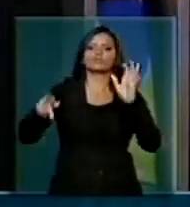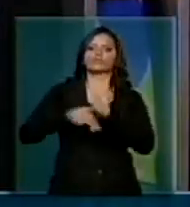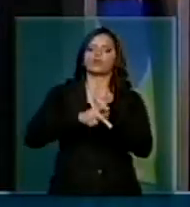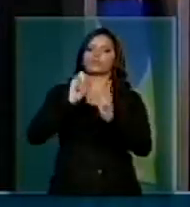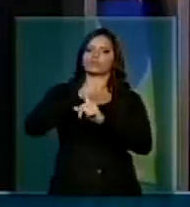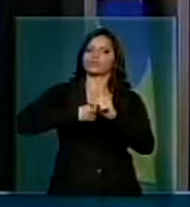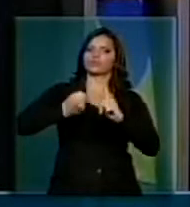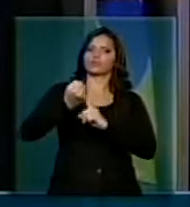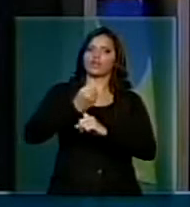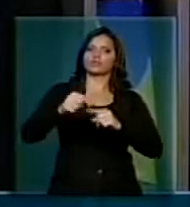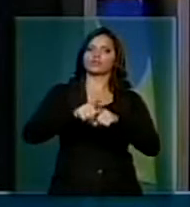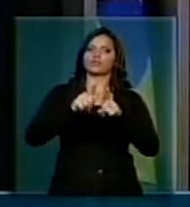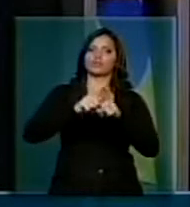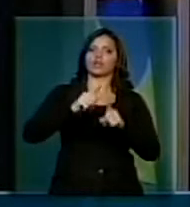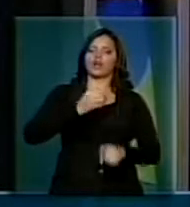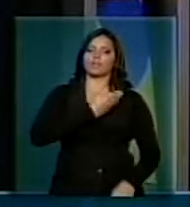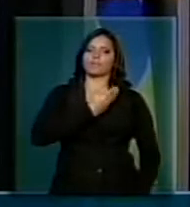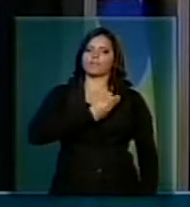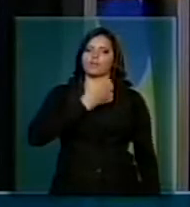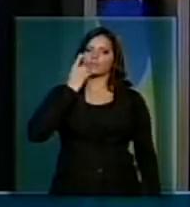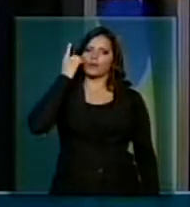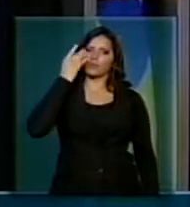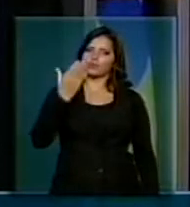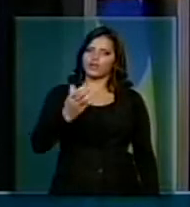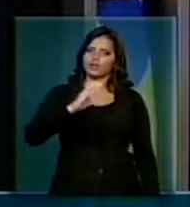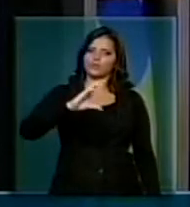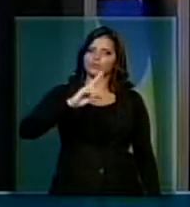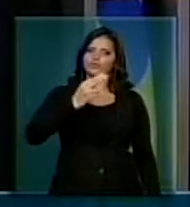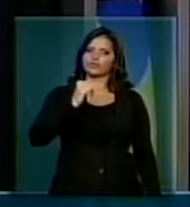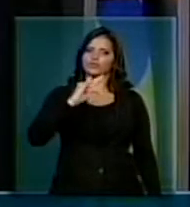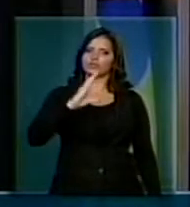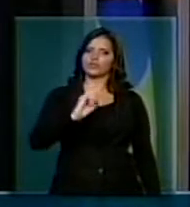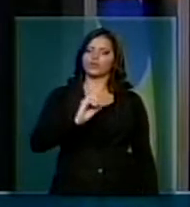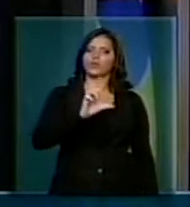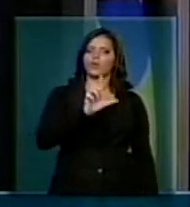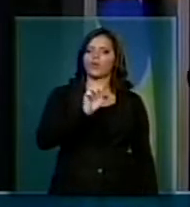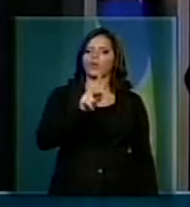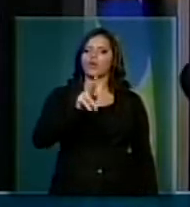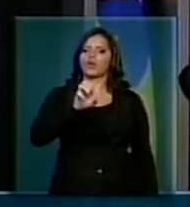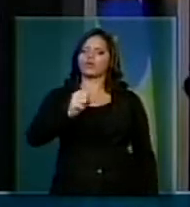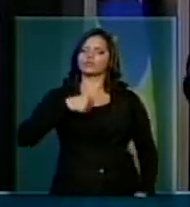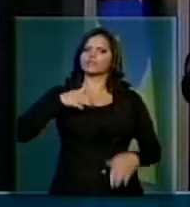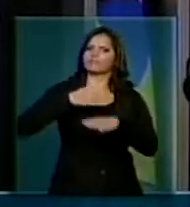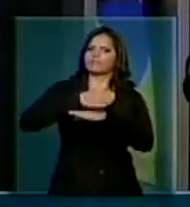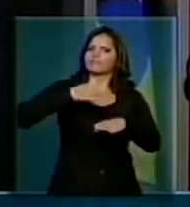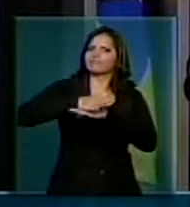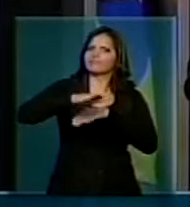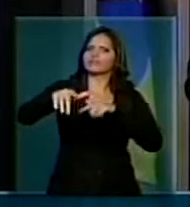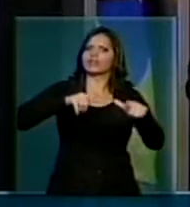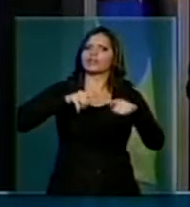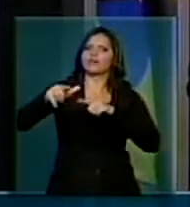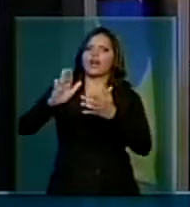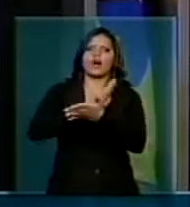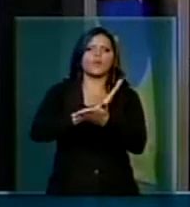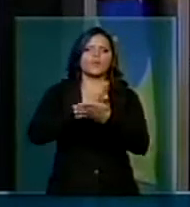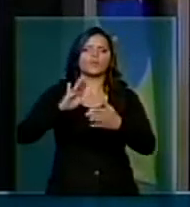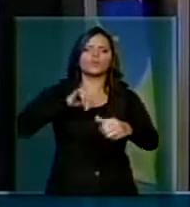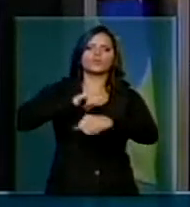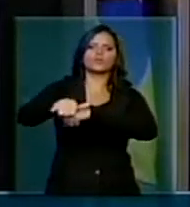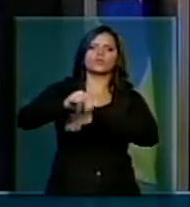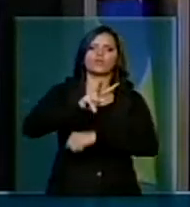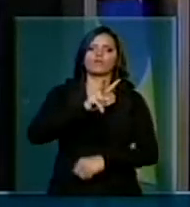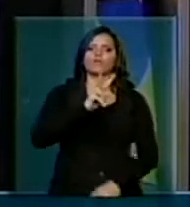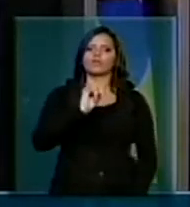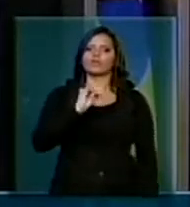Meu amigo Chico Lopes, que também é um deputado atuante. Tem outros que estão ausentes aqui, como o